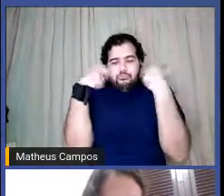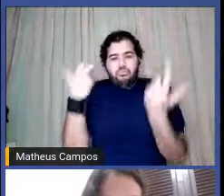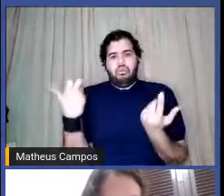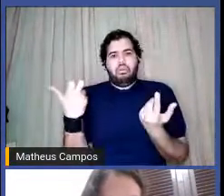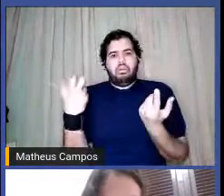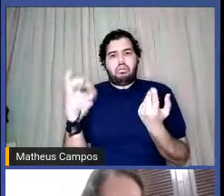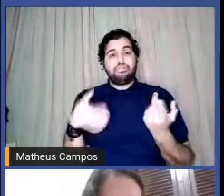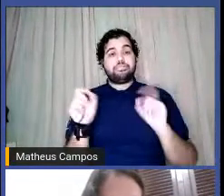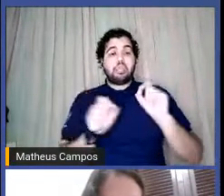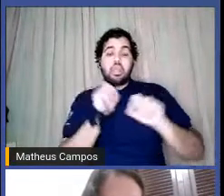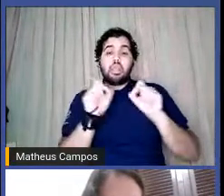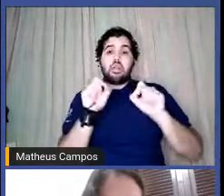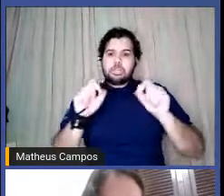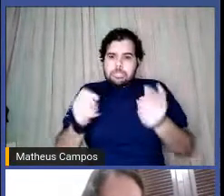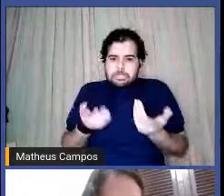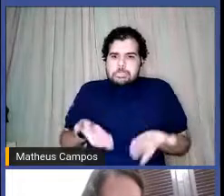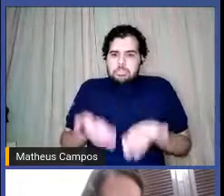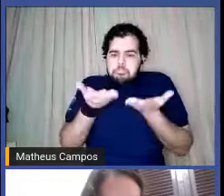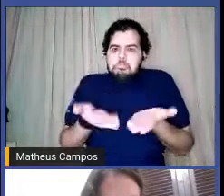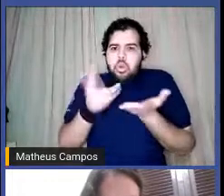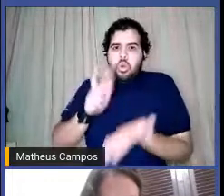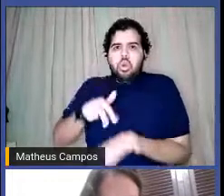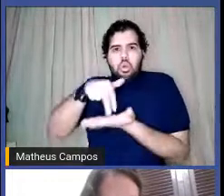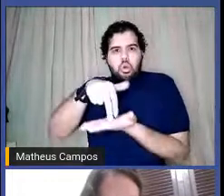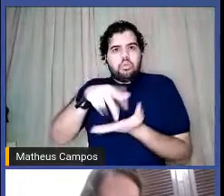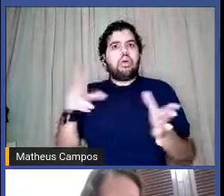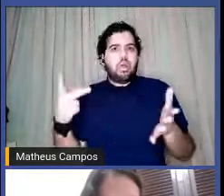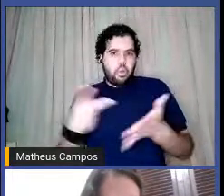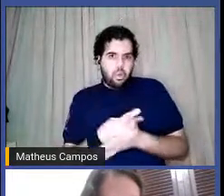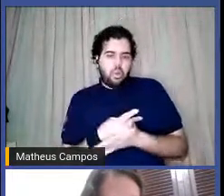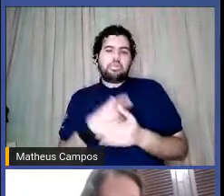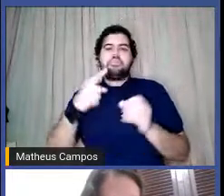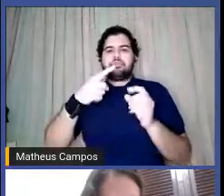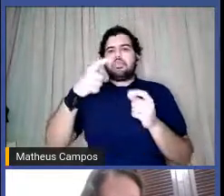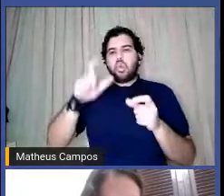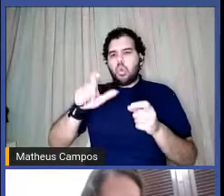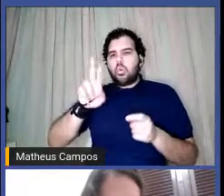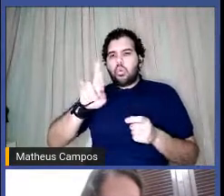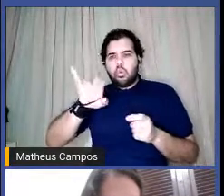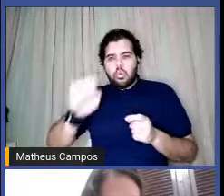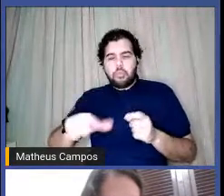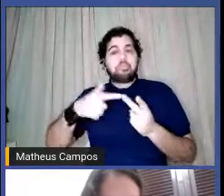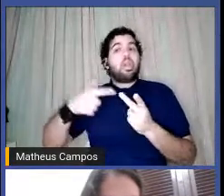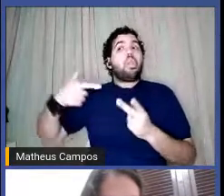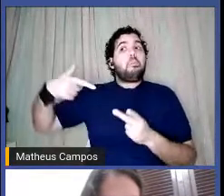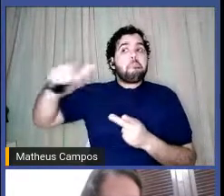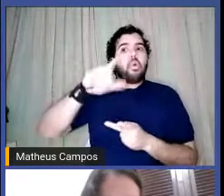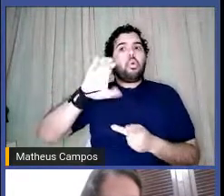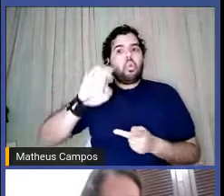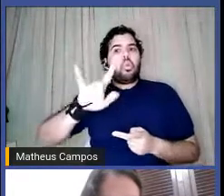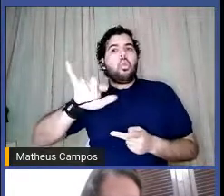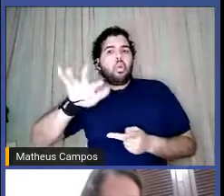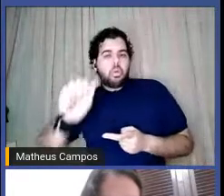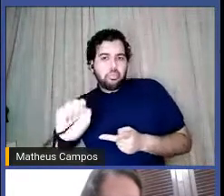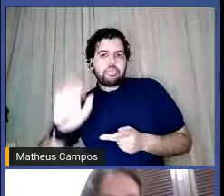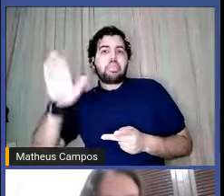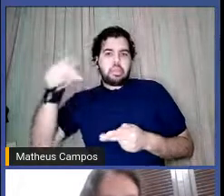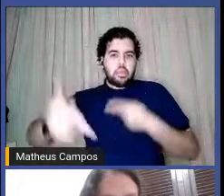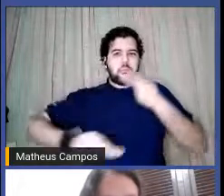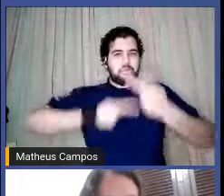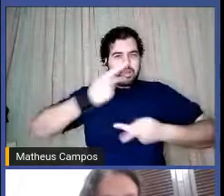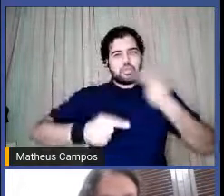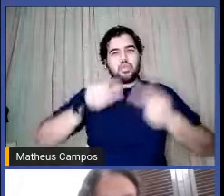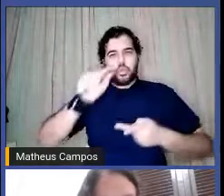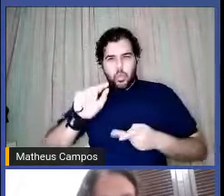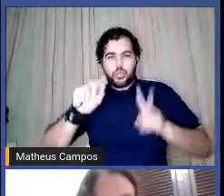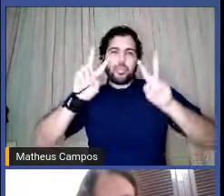esse fortalecimento nosso, que rola não só da Barrosas, mas de outras coletivas, que eu vou já comentar um tanto sobre,